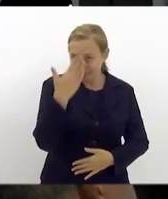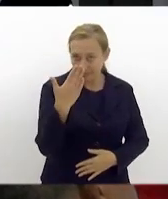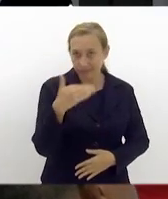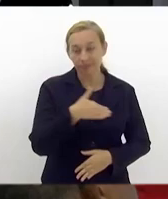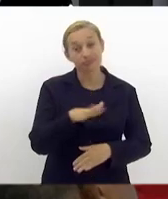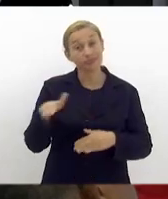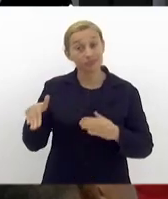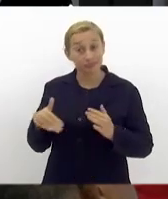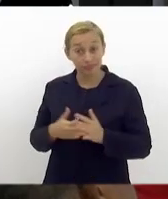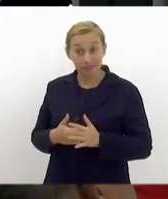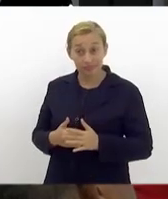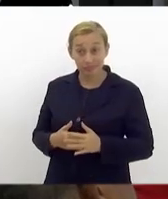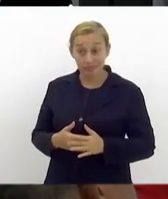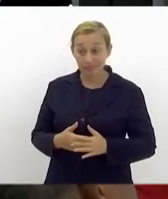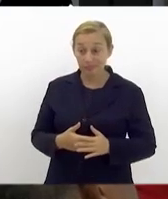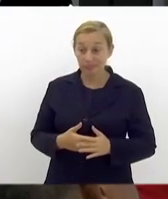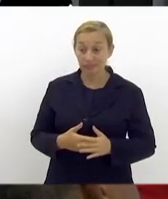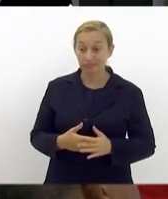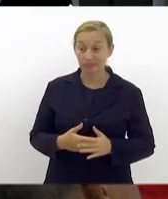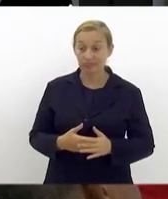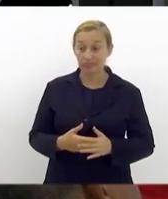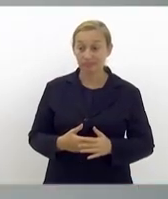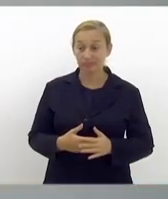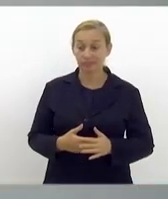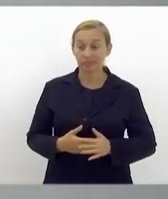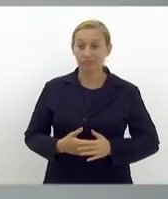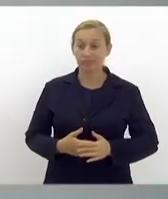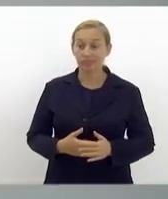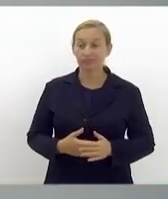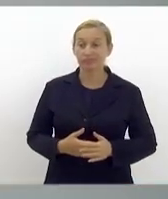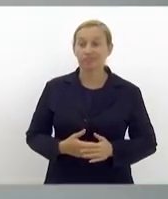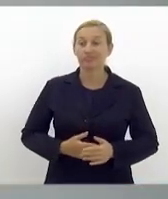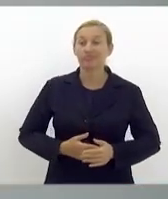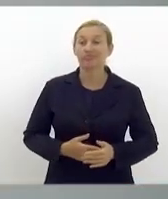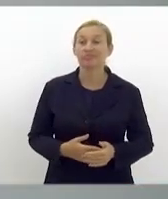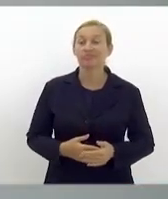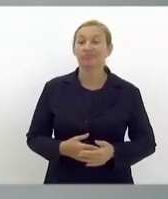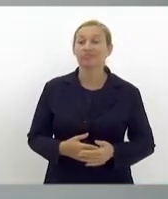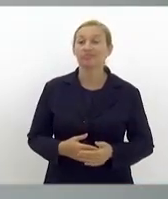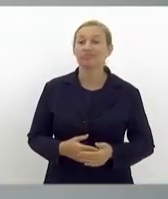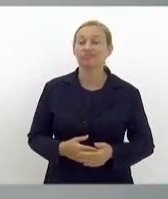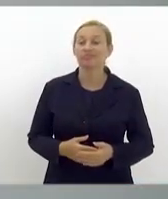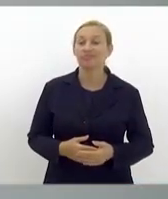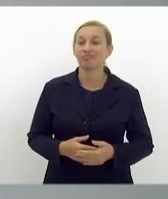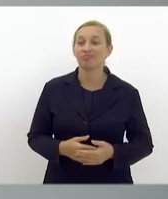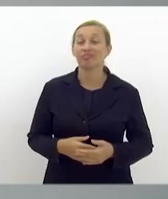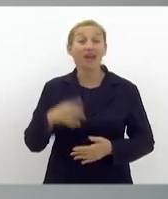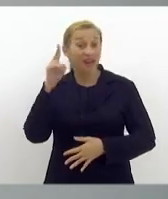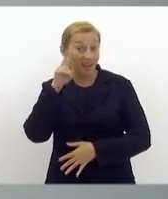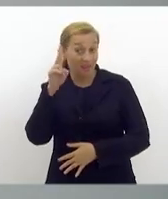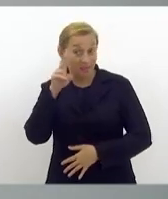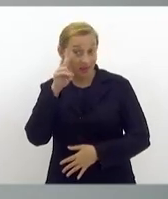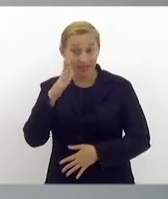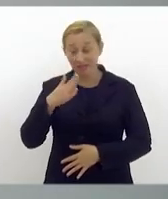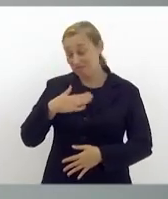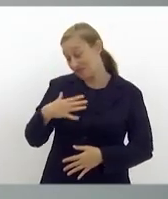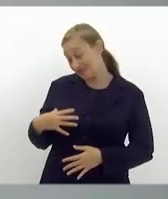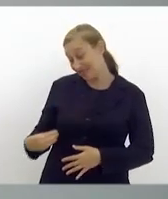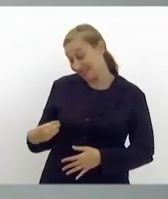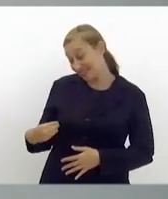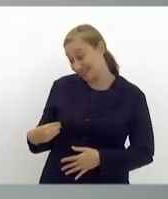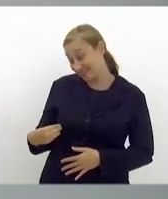todos. Estou bem emotiva, como vocês perceberam, falar desse, ainda mais, lembrar da minha pequena,